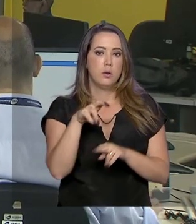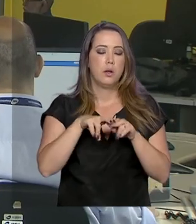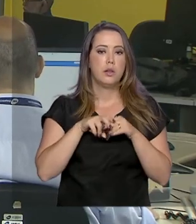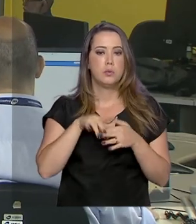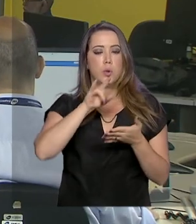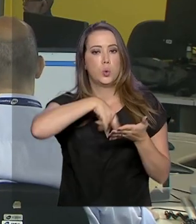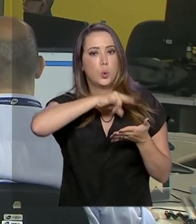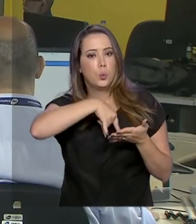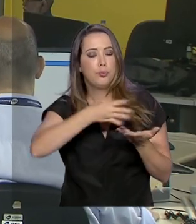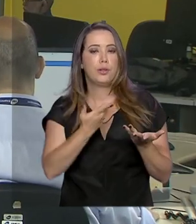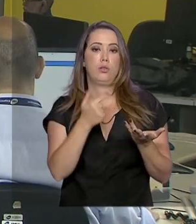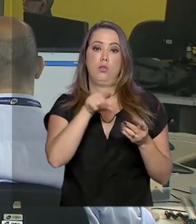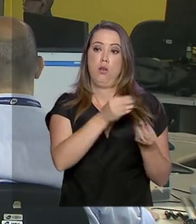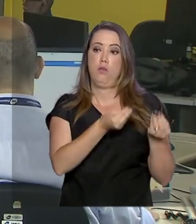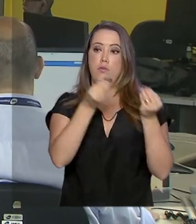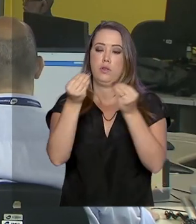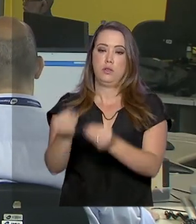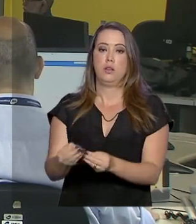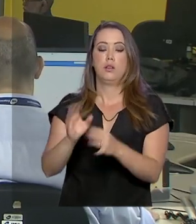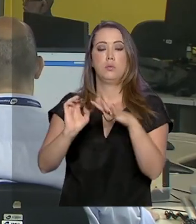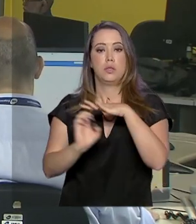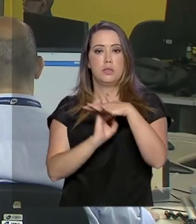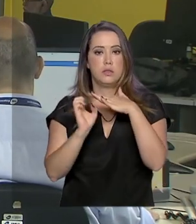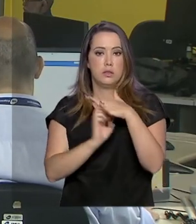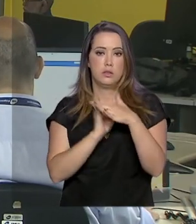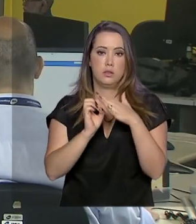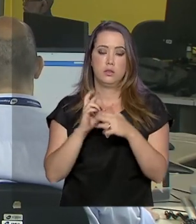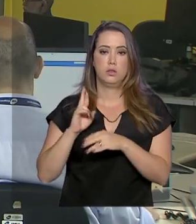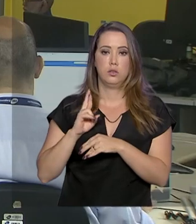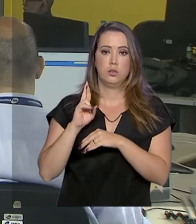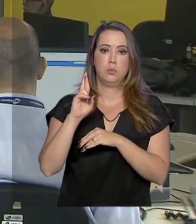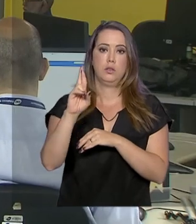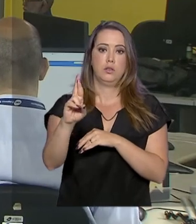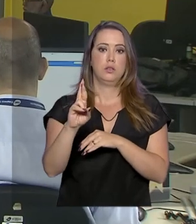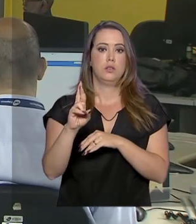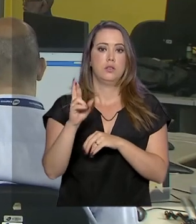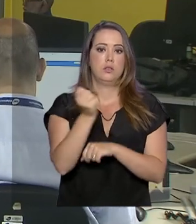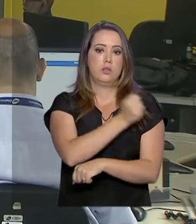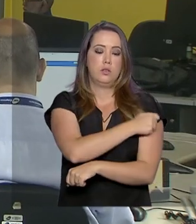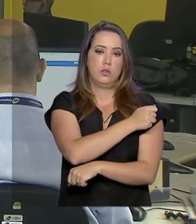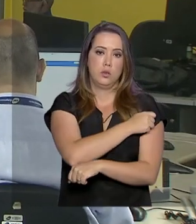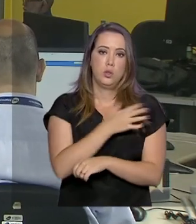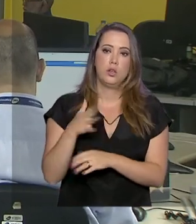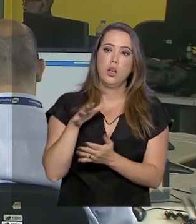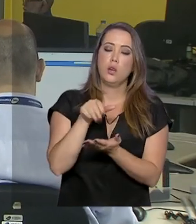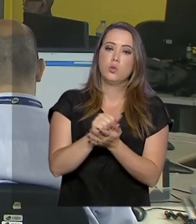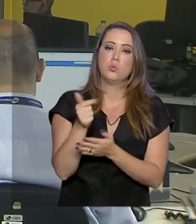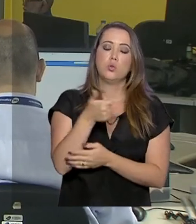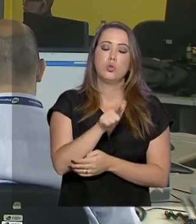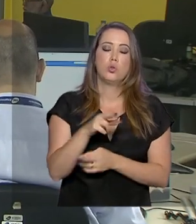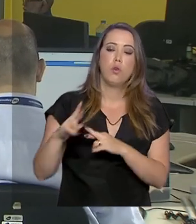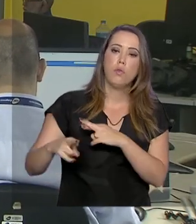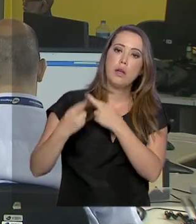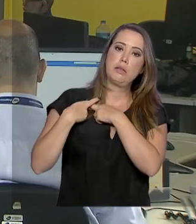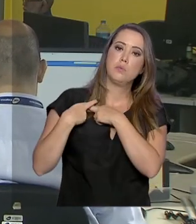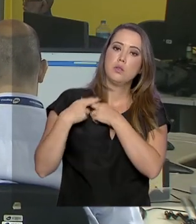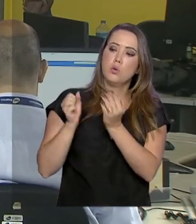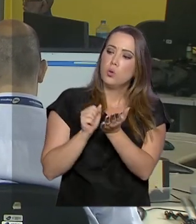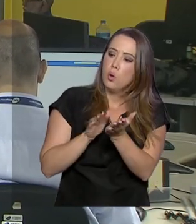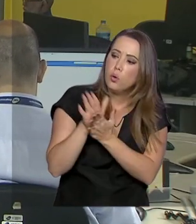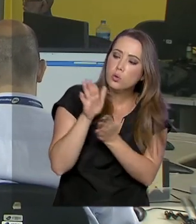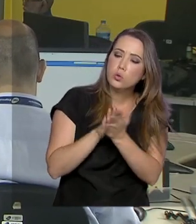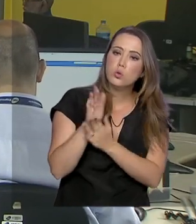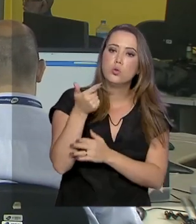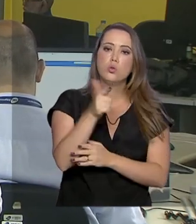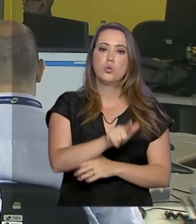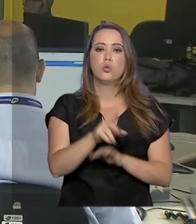Esse dinheiro é repassado para as entidades de representação estudantil que reassumem a responsabilidade da emissão. Ou seja, volta a valer